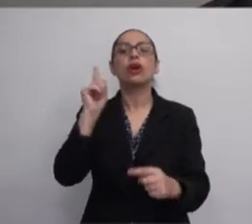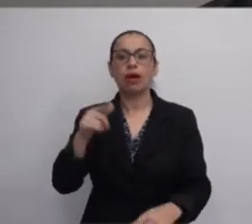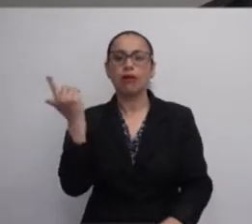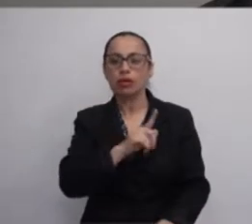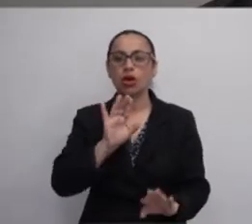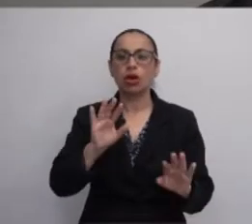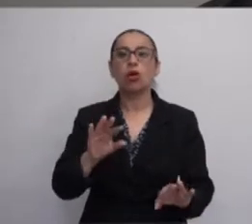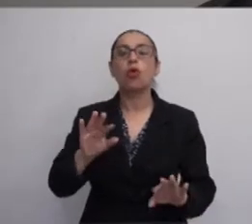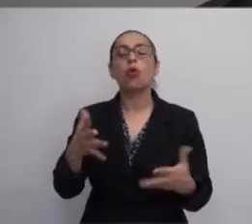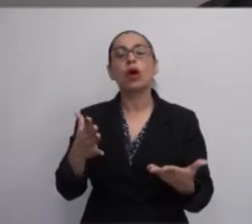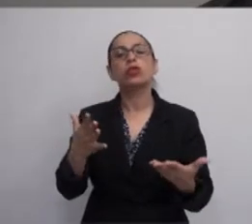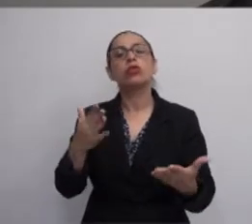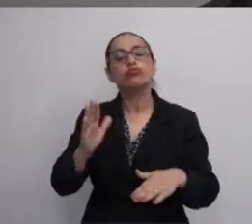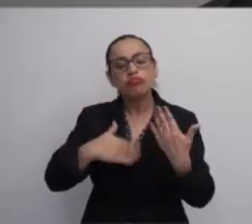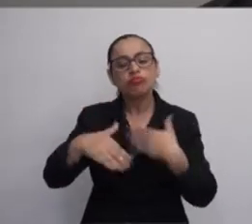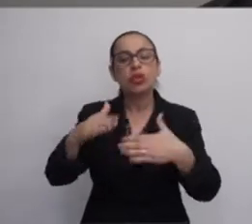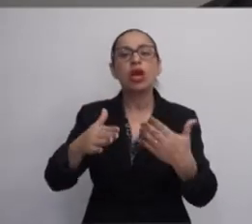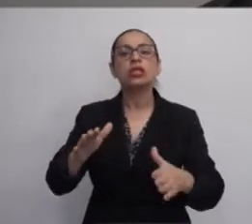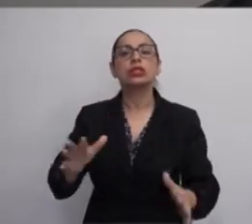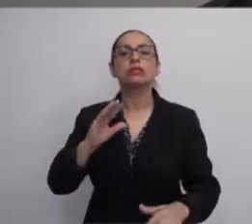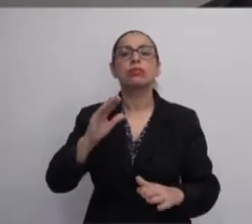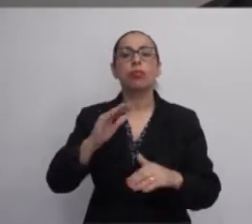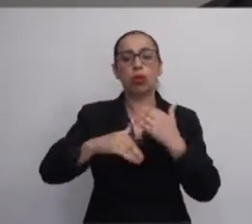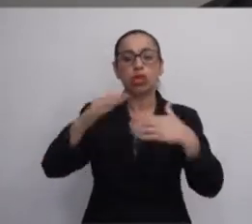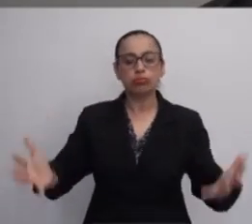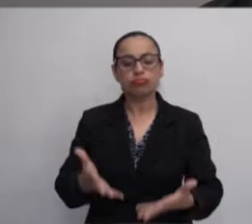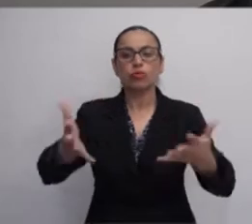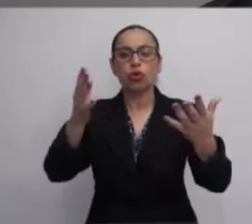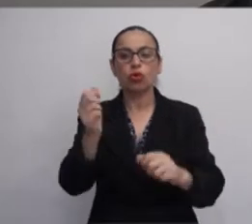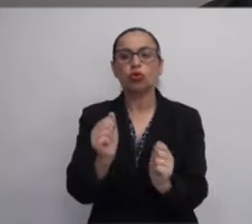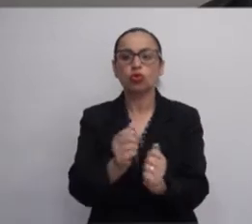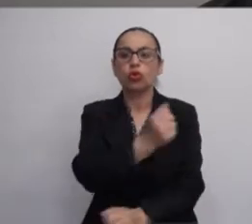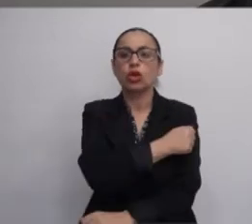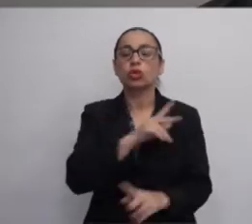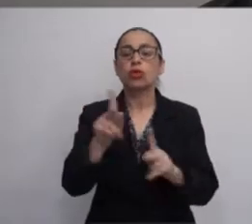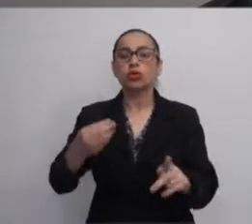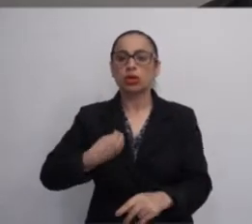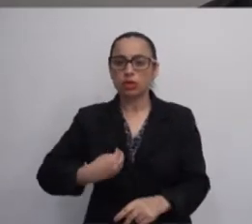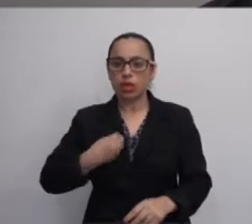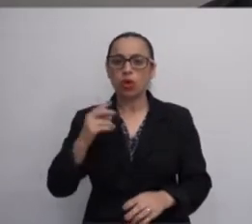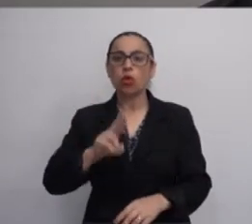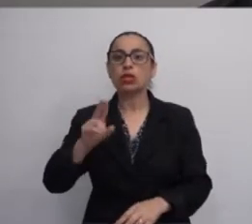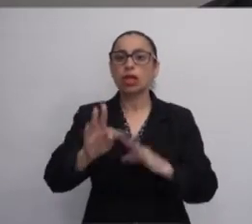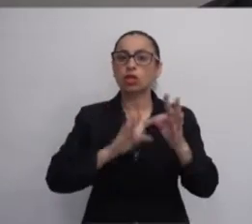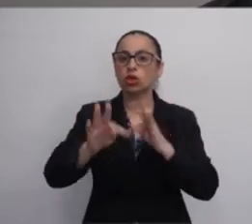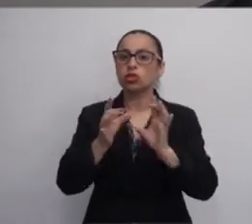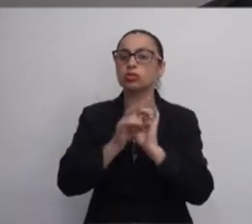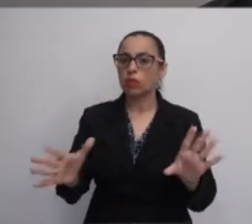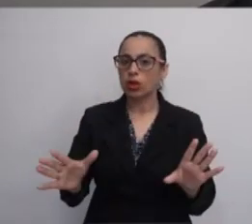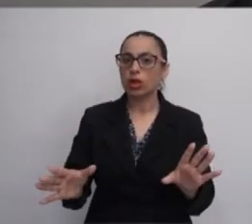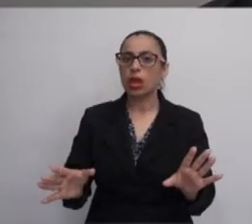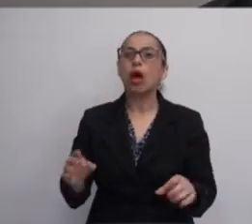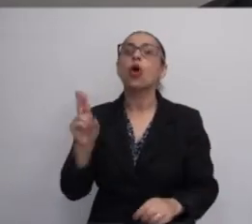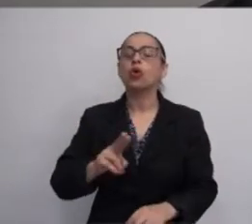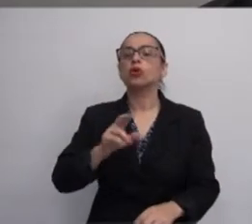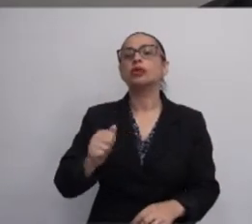promovemos esse processo com os alunos e os professores envolvidos utilizando a tecnologia disponível via aplicativo